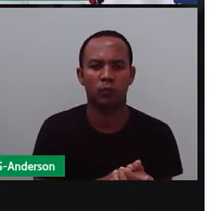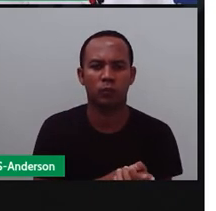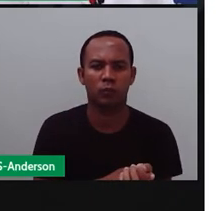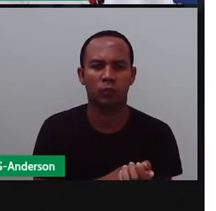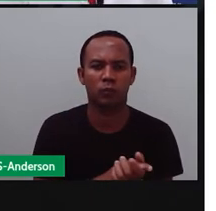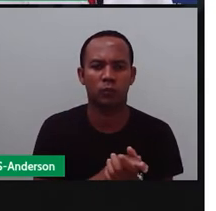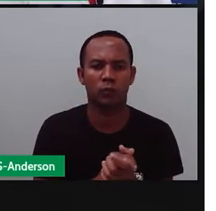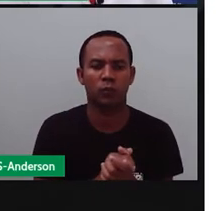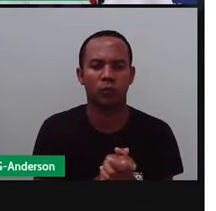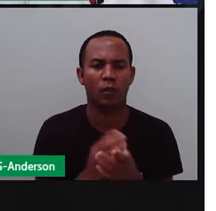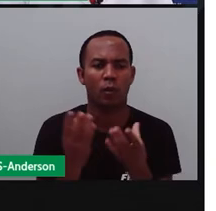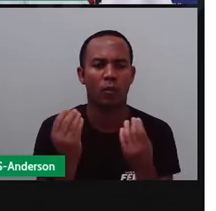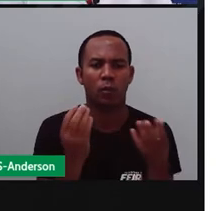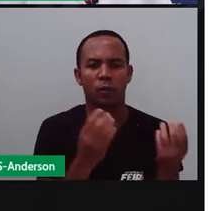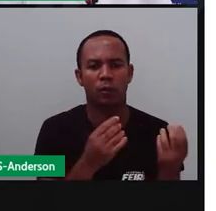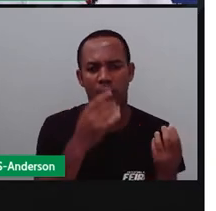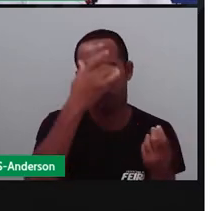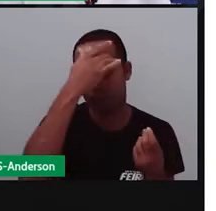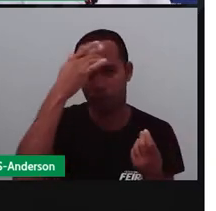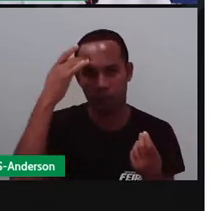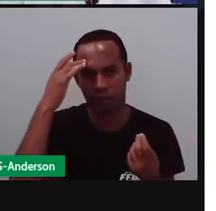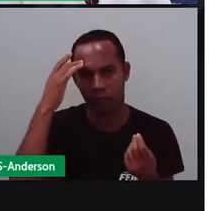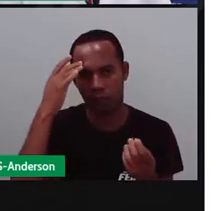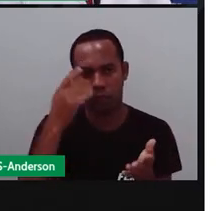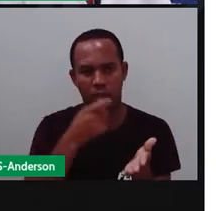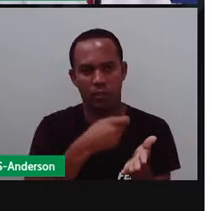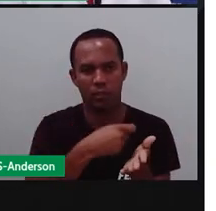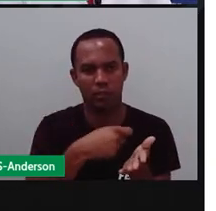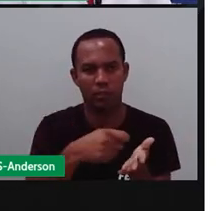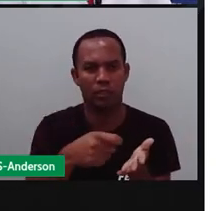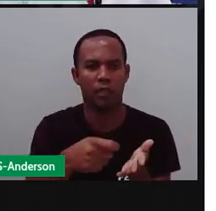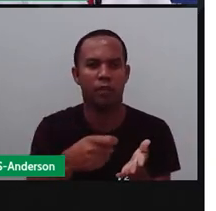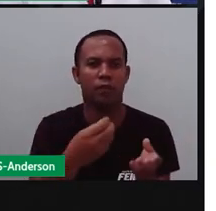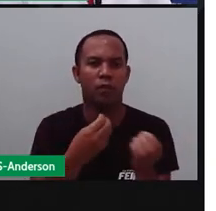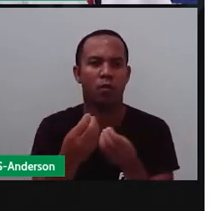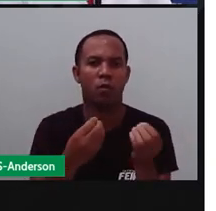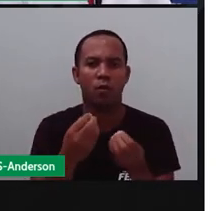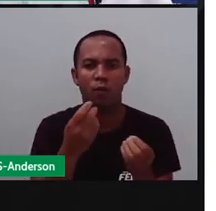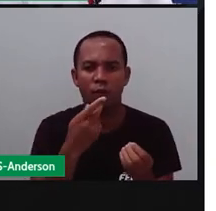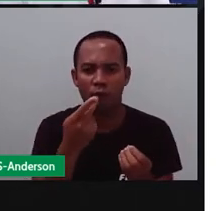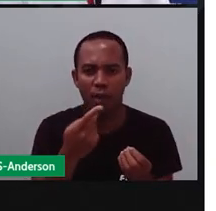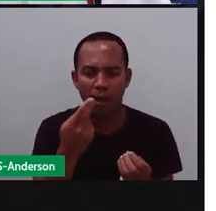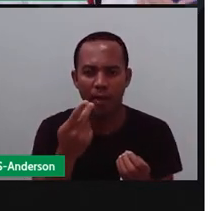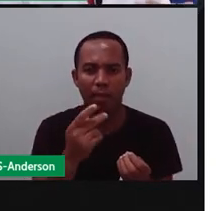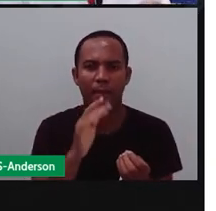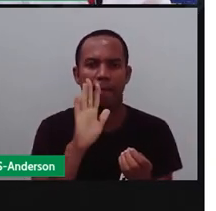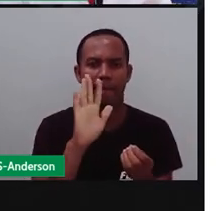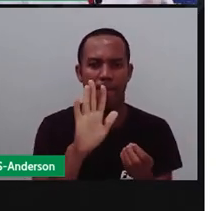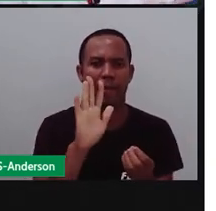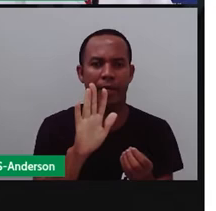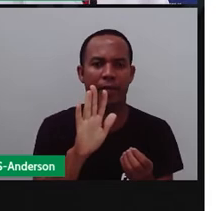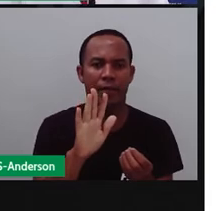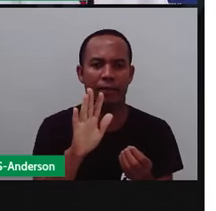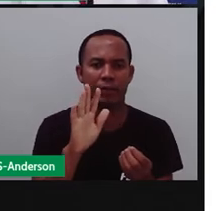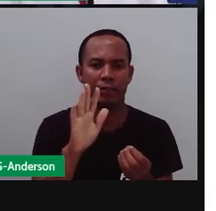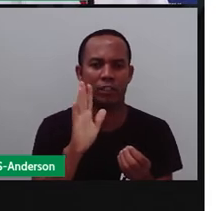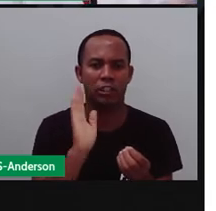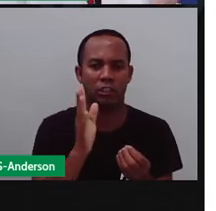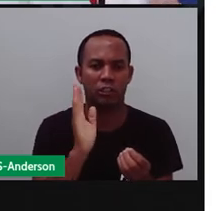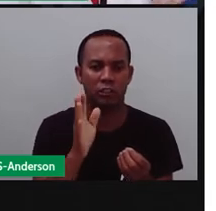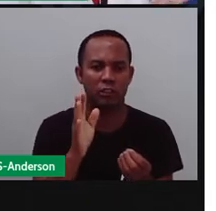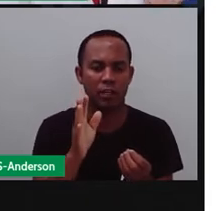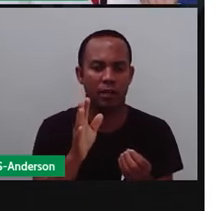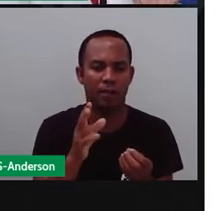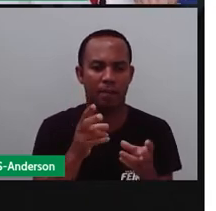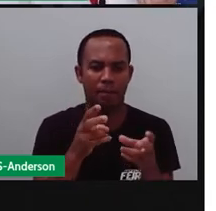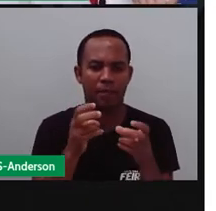Tá? Muitas pessoas, né? Escrevem do modo como se fala. Mas a gente já viu que a fala, ela